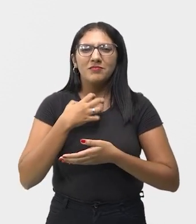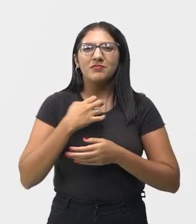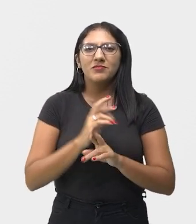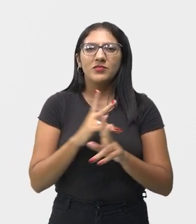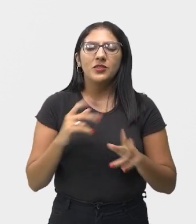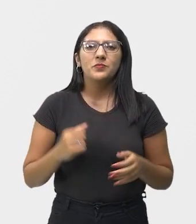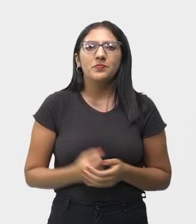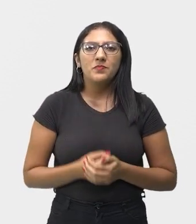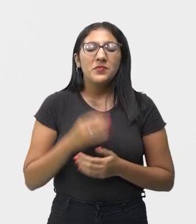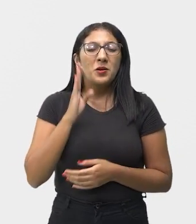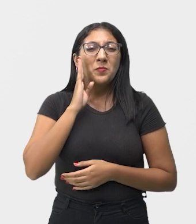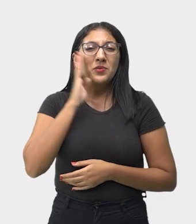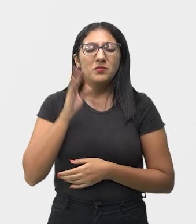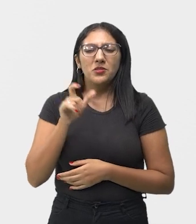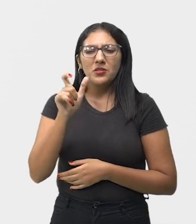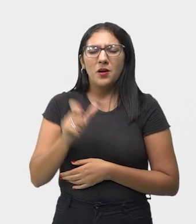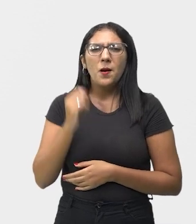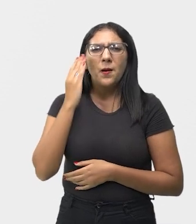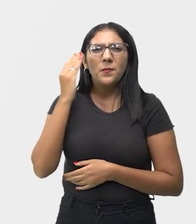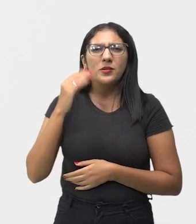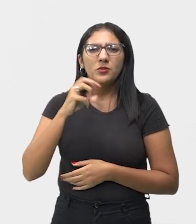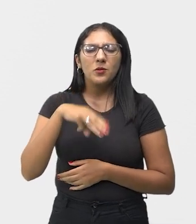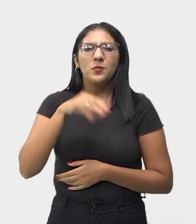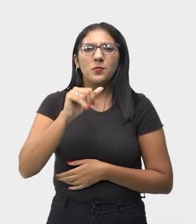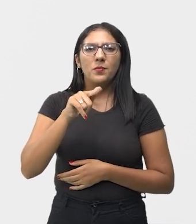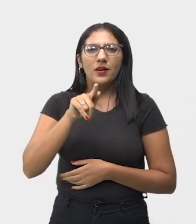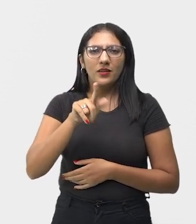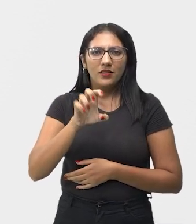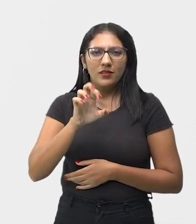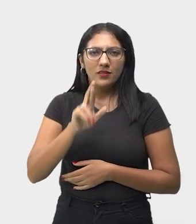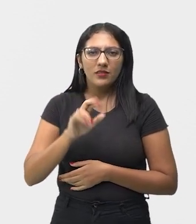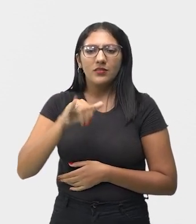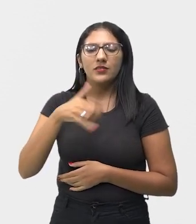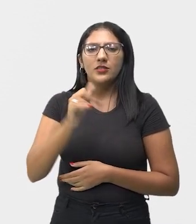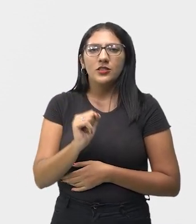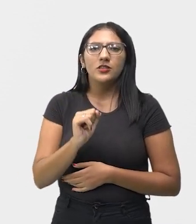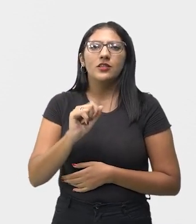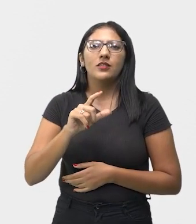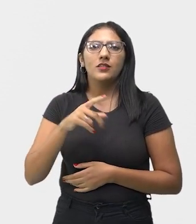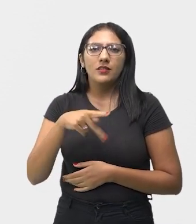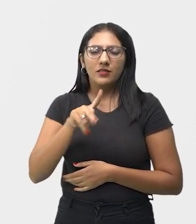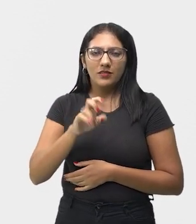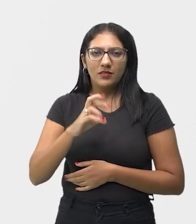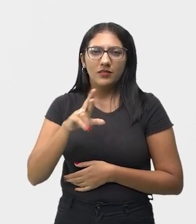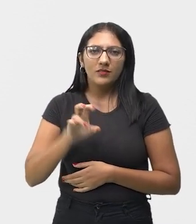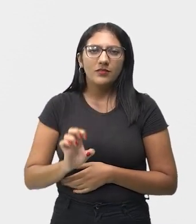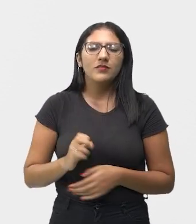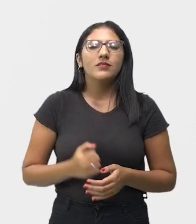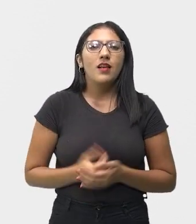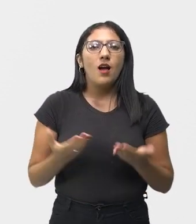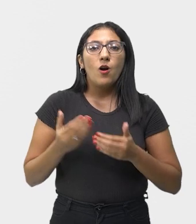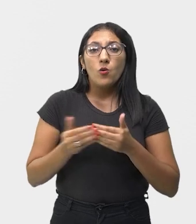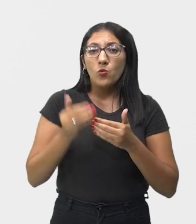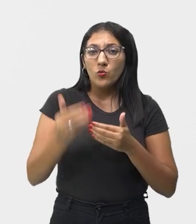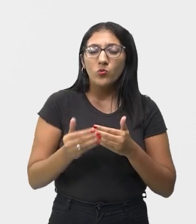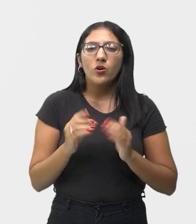em especial do seu vocalista Michael Jagger. Então, continuando agora nos anos 1970,